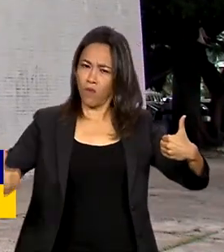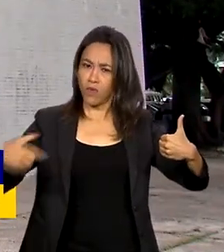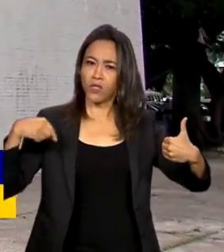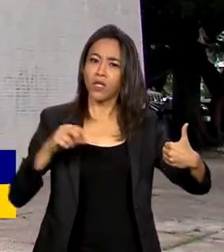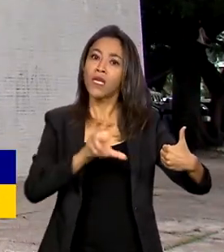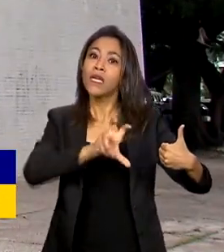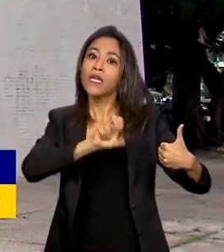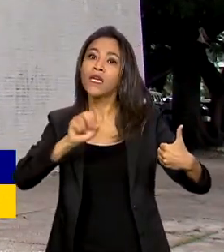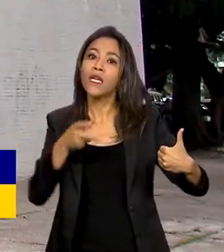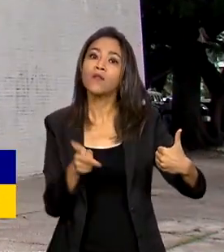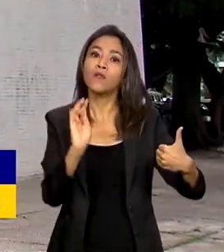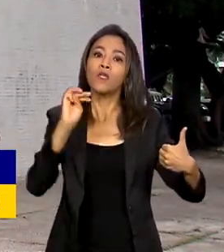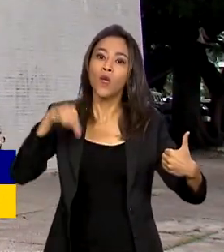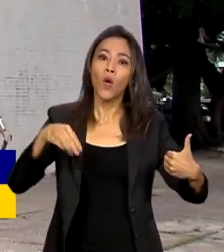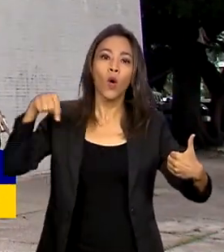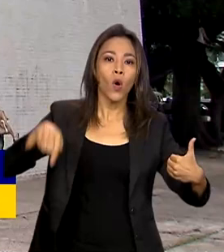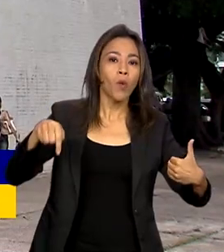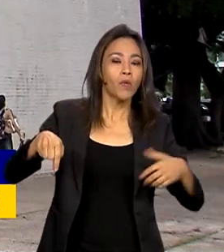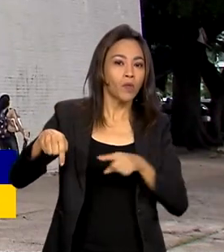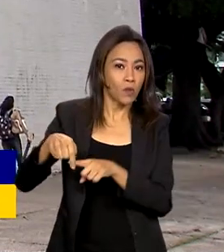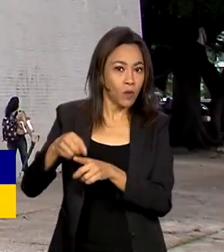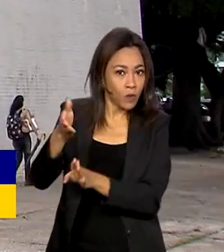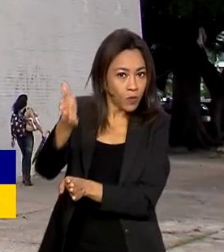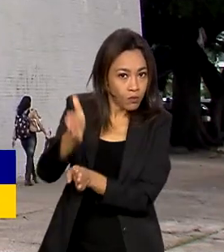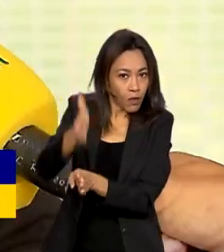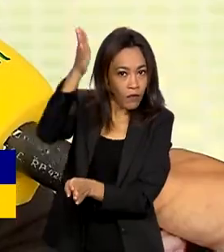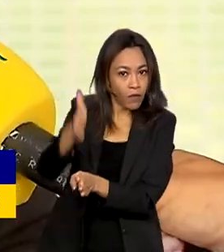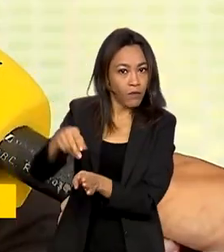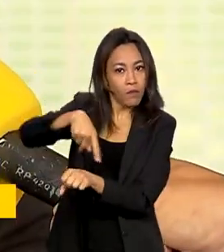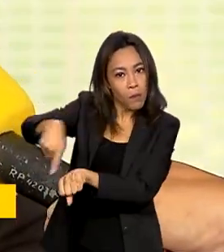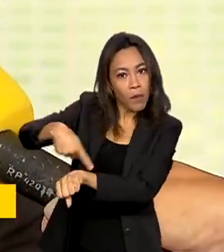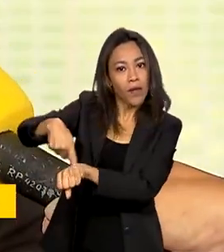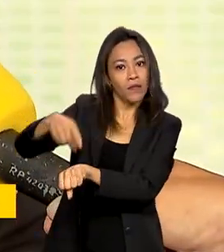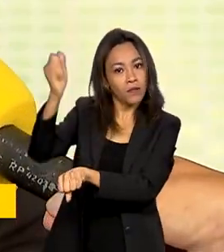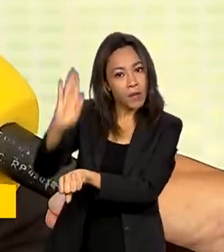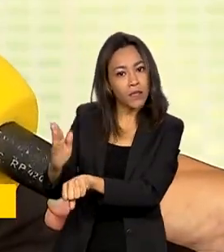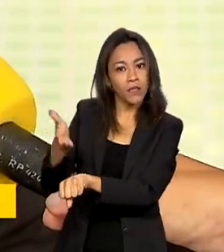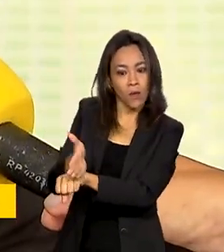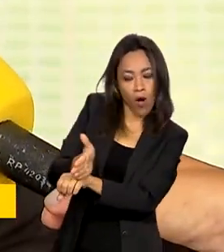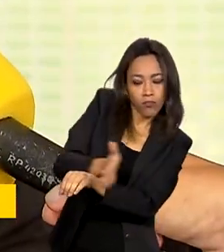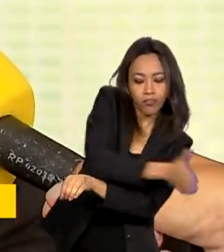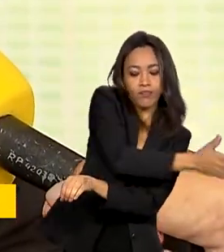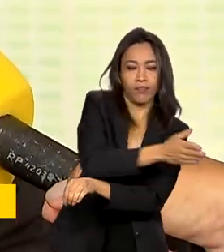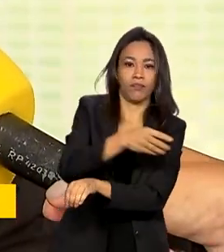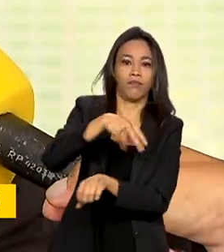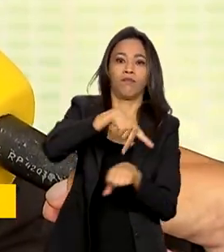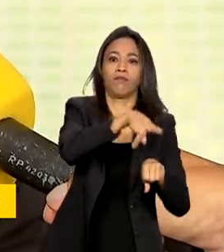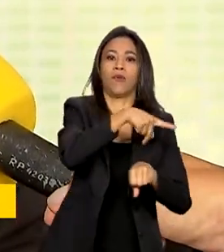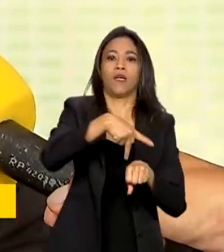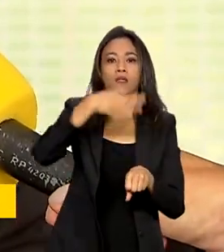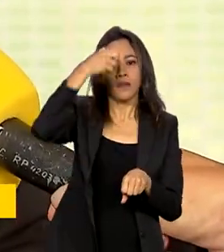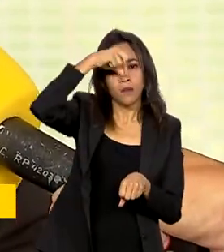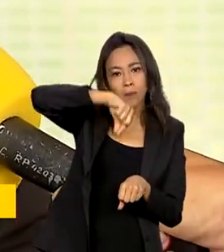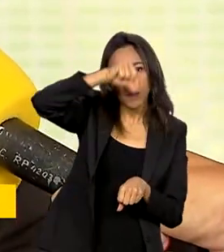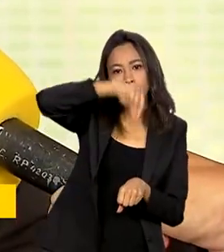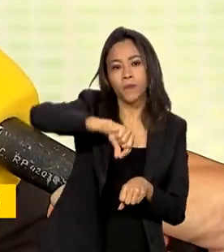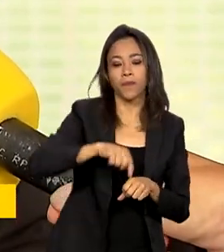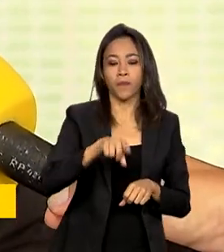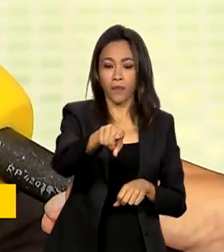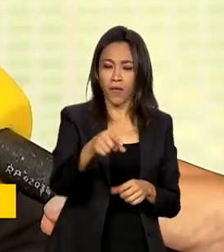500 quilômetros da fronteira com o Brasil. Tomem vacina, porque, na minha opinião, vacina é vida.